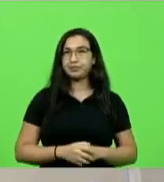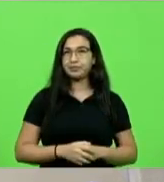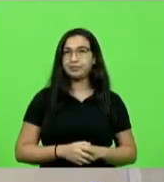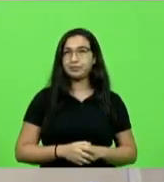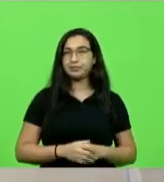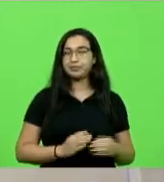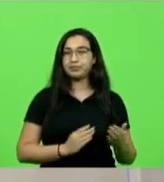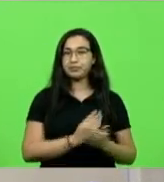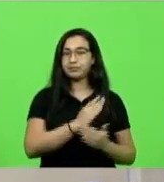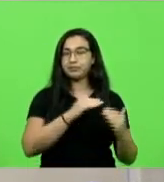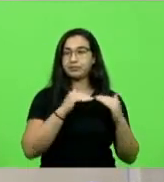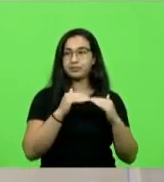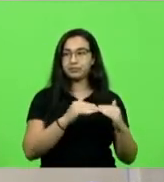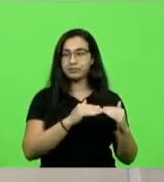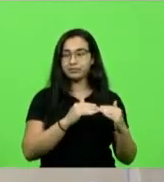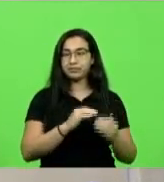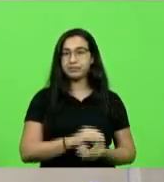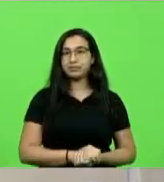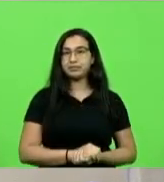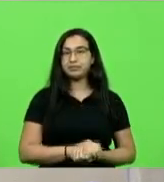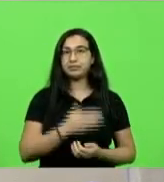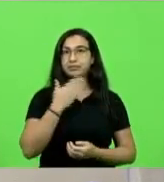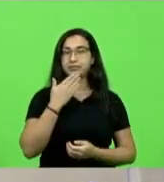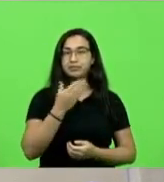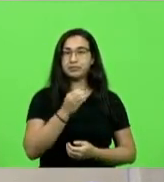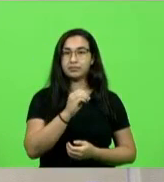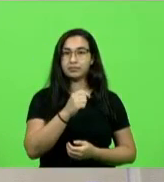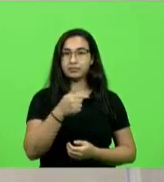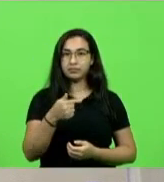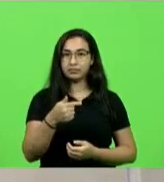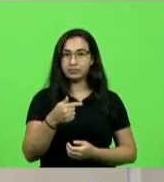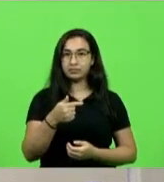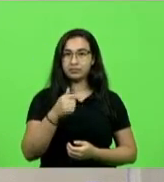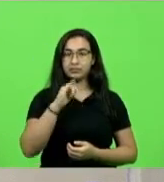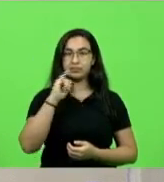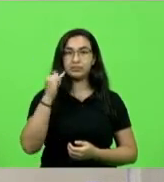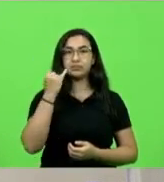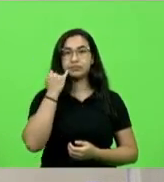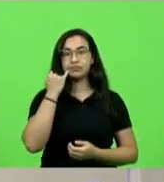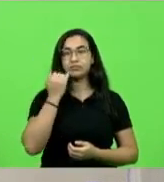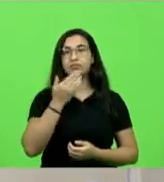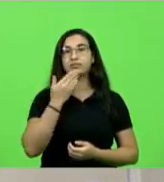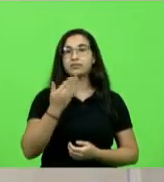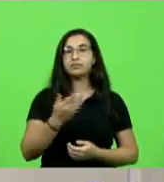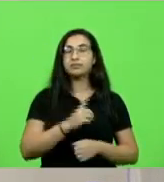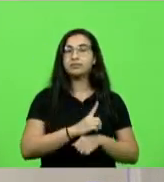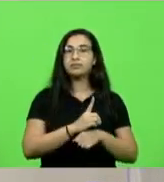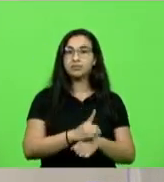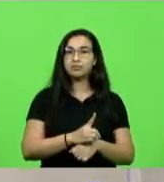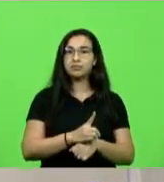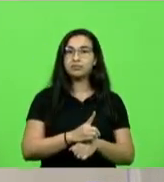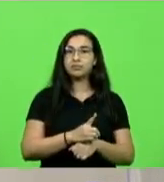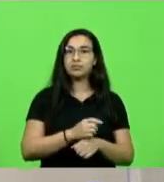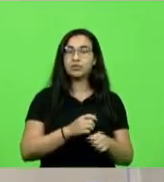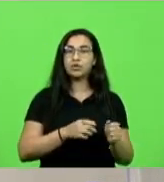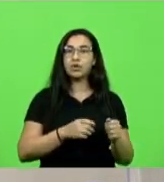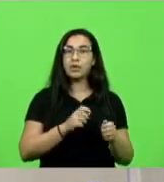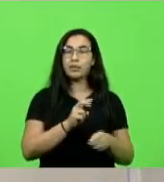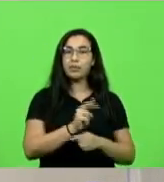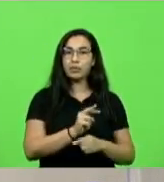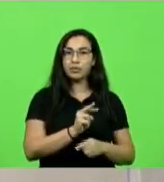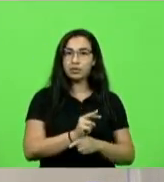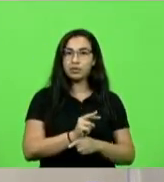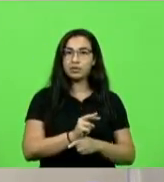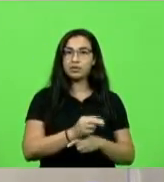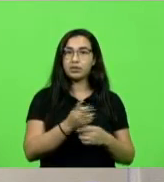encontram. Aprovado por unanimidade. Requerimento 07, autor deputado Jair Mioto, solicitando ao diretor do Departamento Estadual de Proteção e Defesa do Consumidor, de